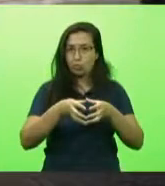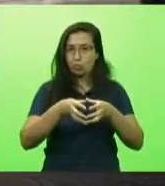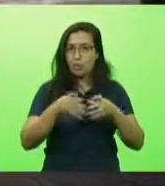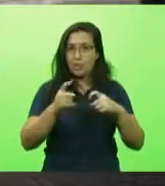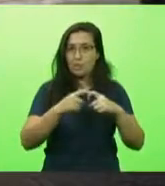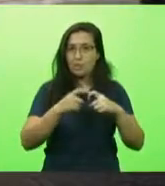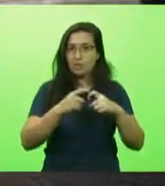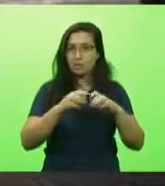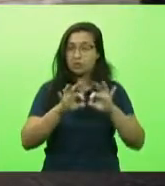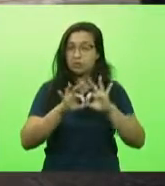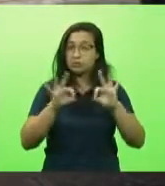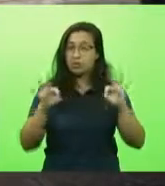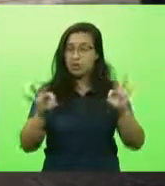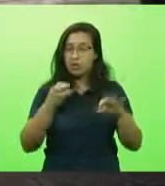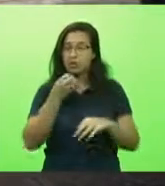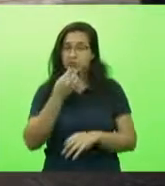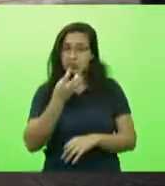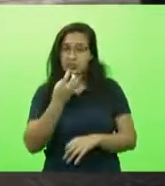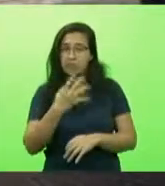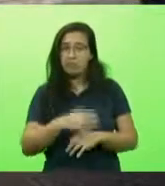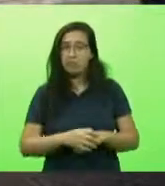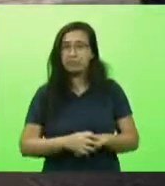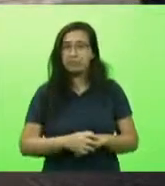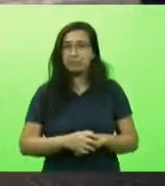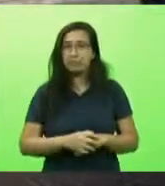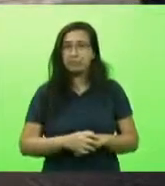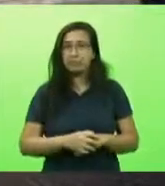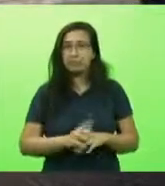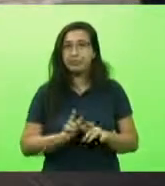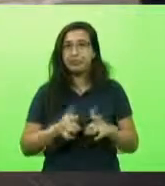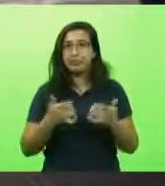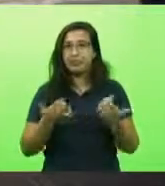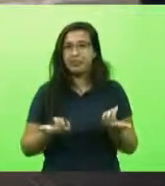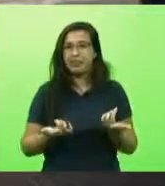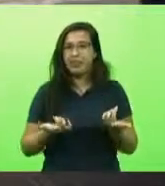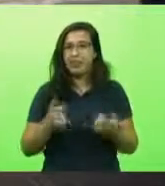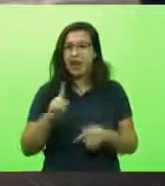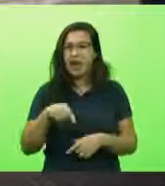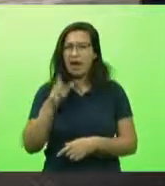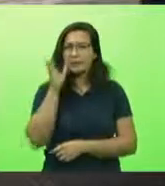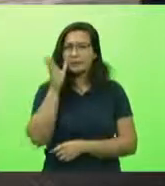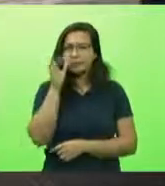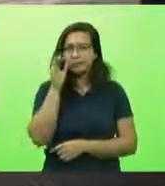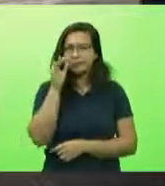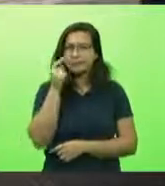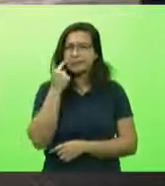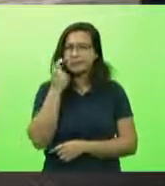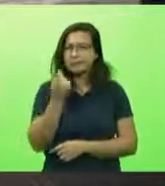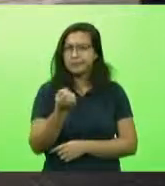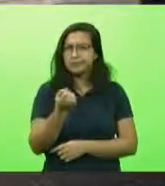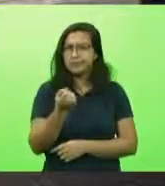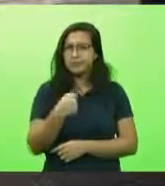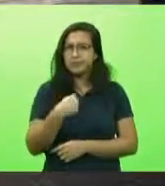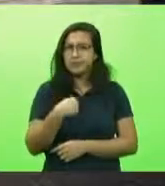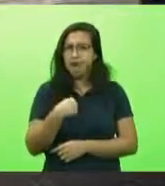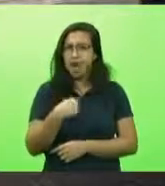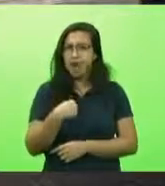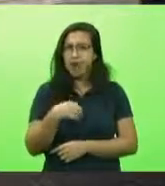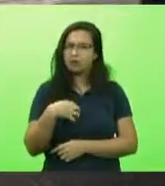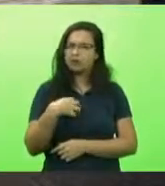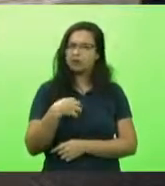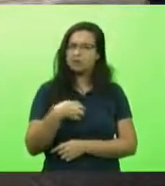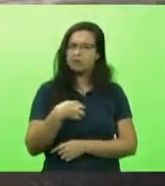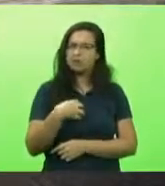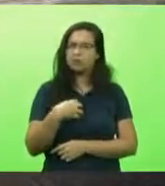muito bom. Então, é muito curioso e eu fico um tanto quanto incomodado